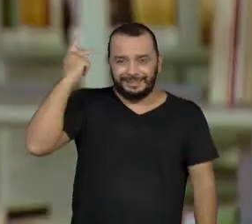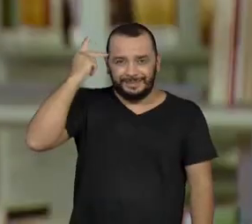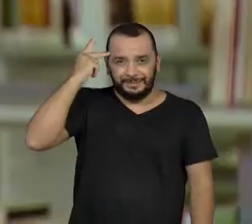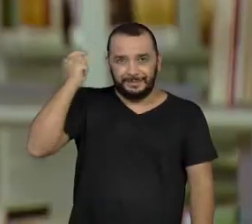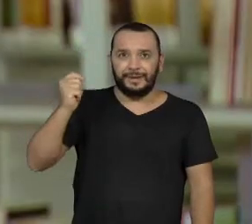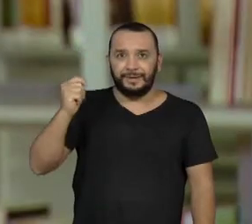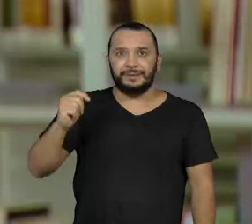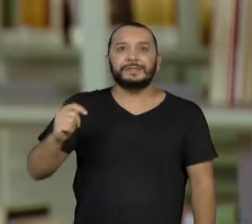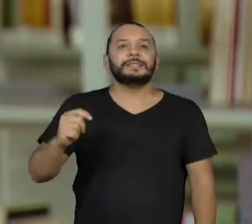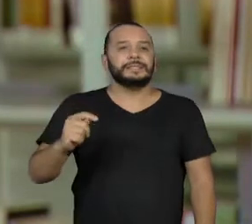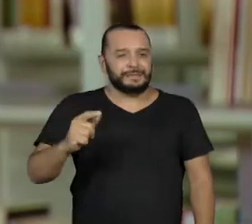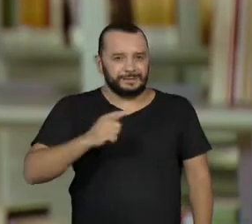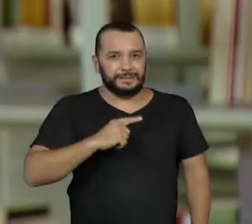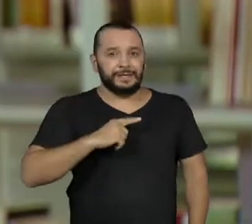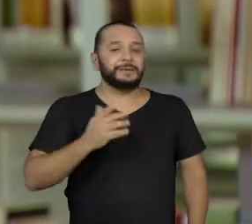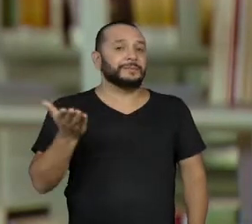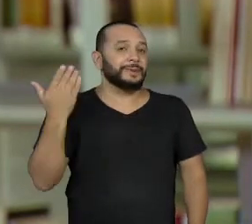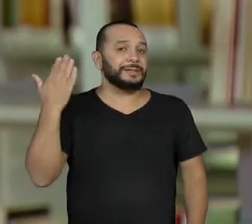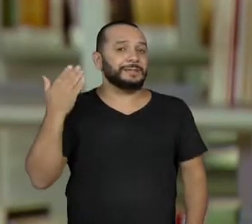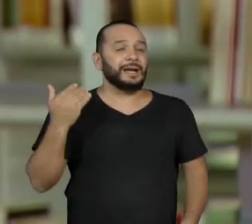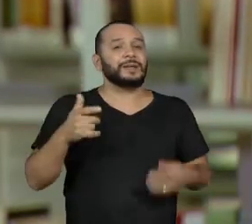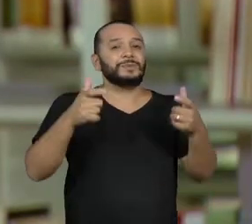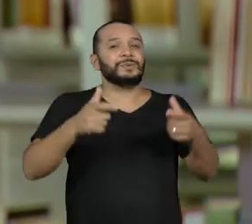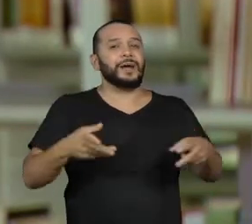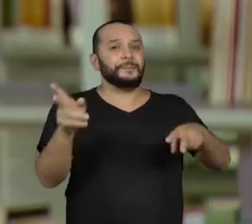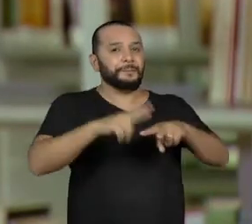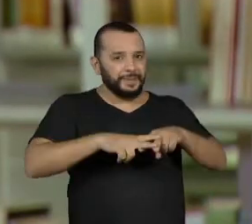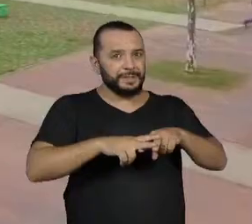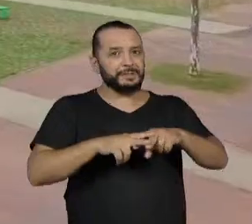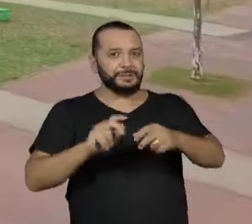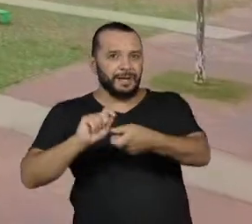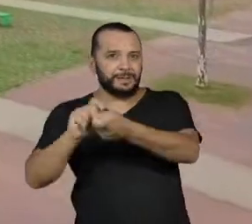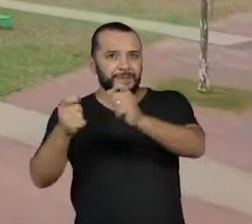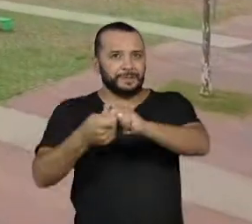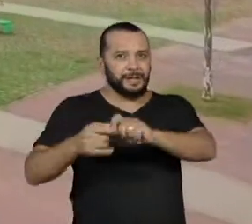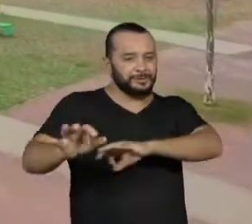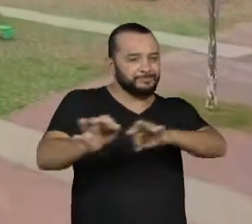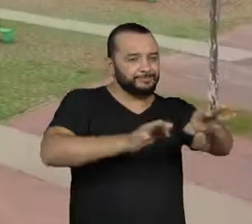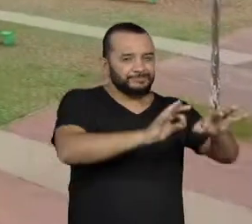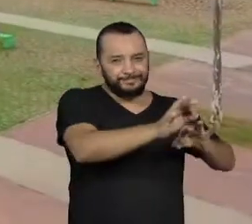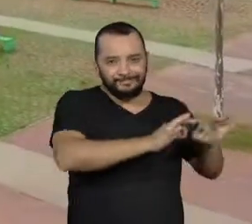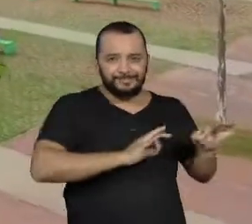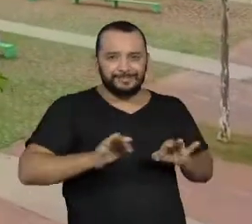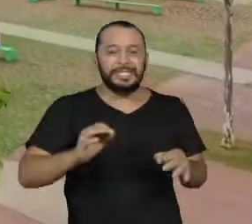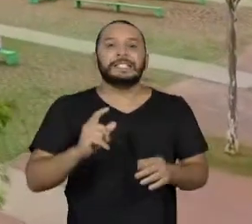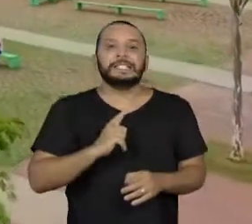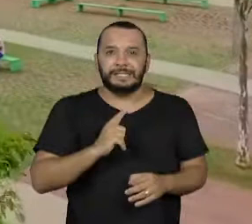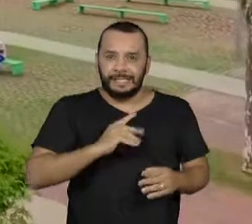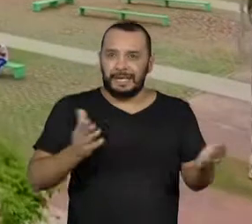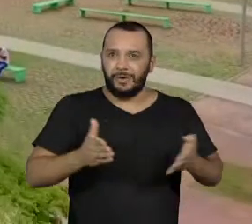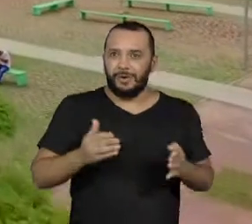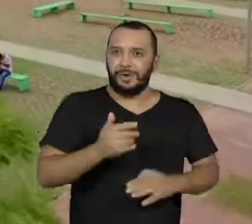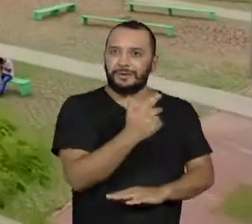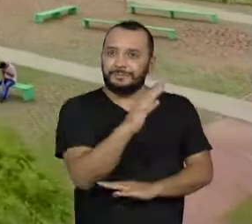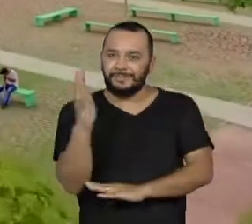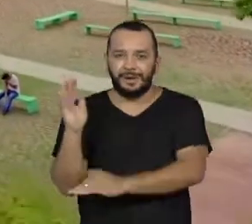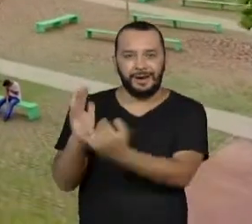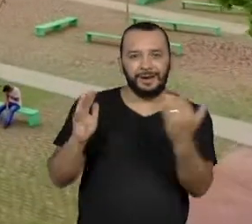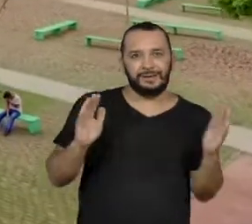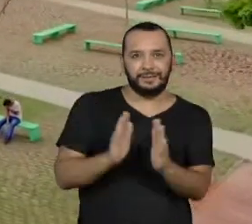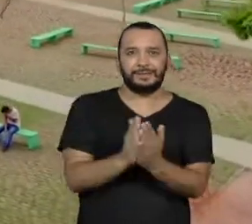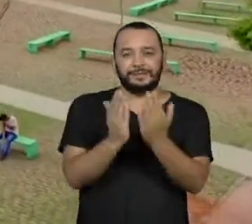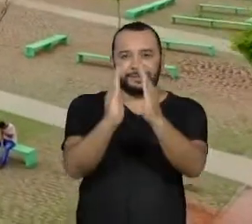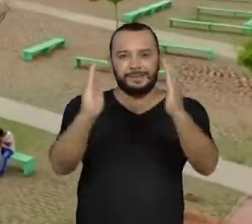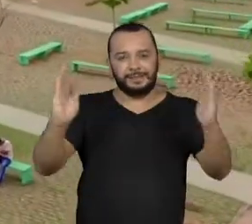antigo complexo do Carandiru. E esse espaço foi totalmente revitalizado. Nós temos agora um parque, uma biblioteca e as